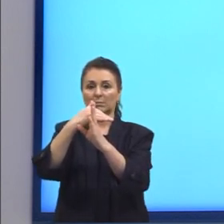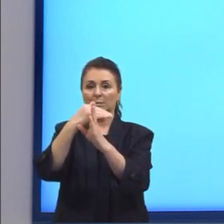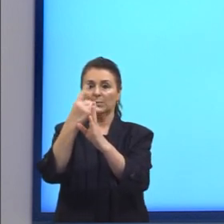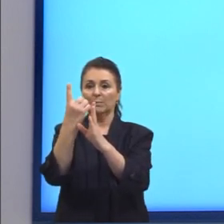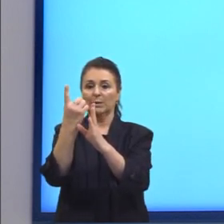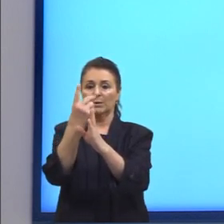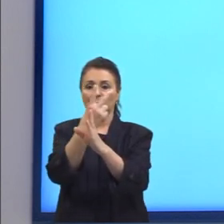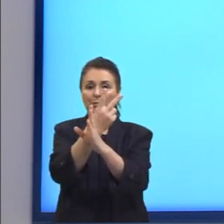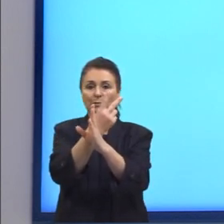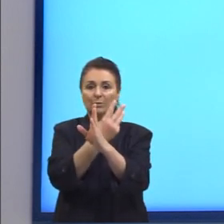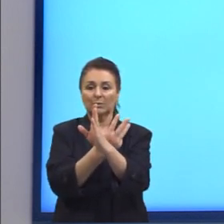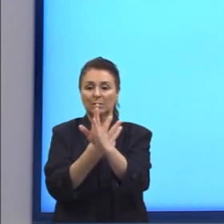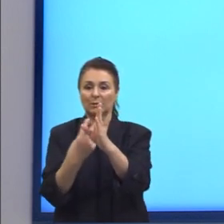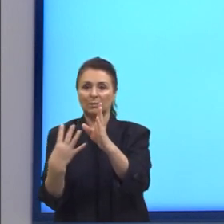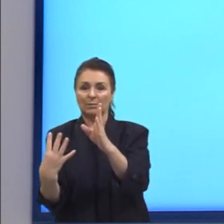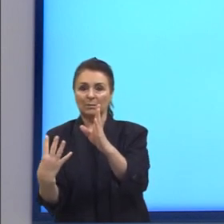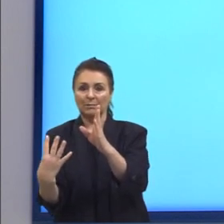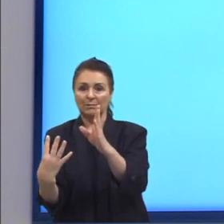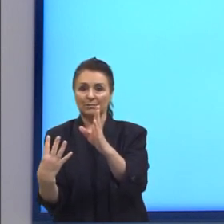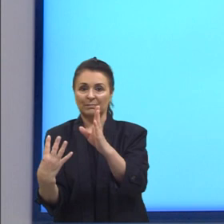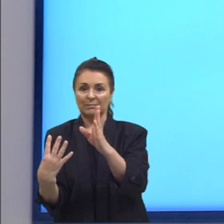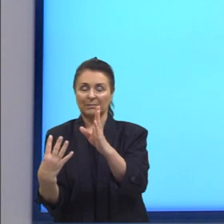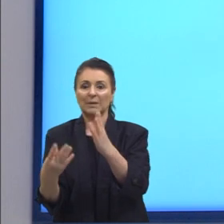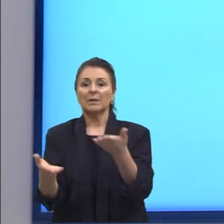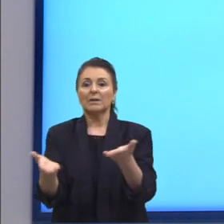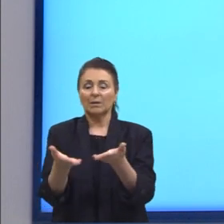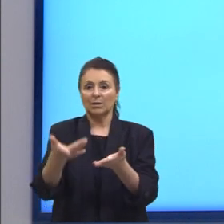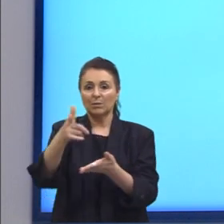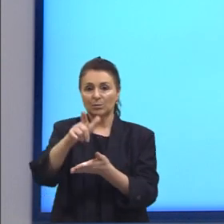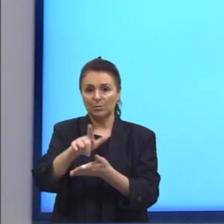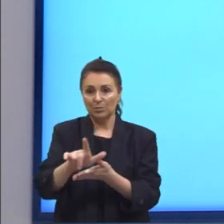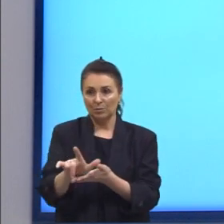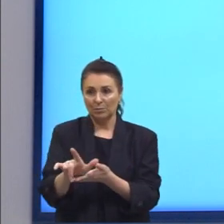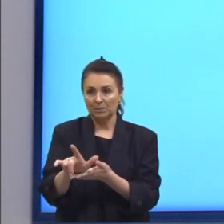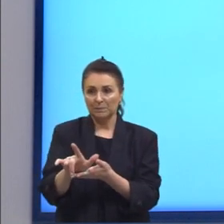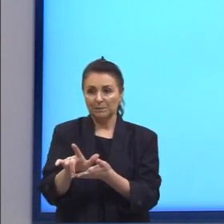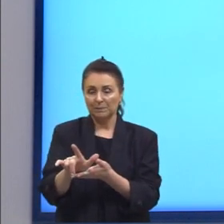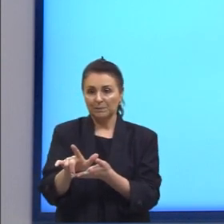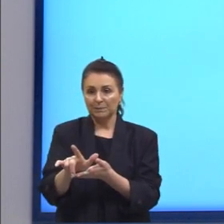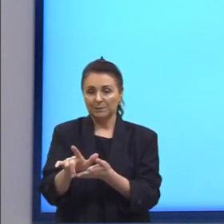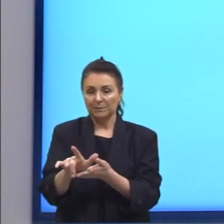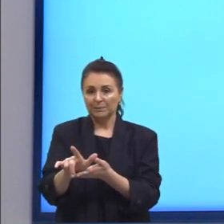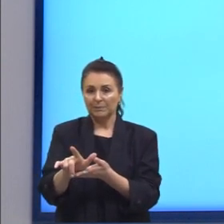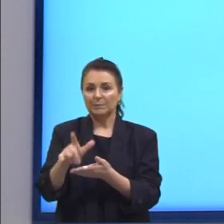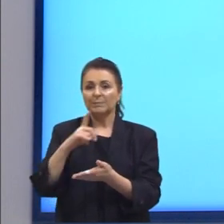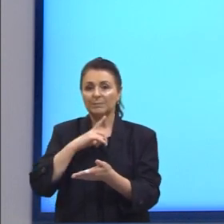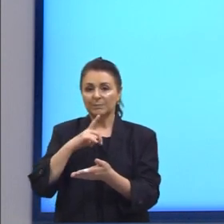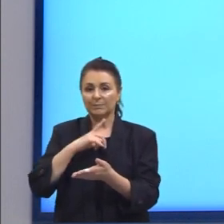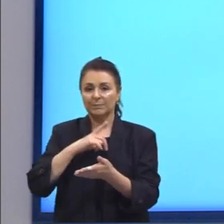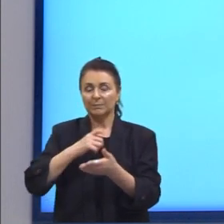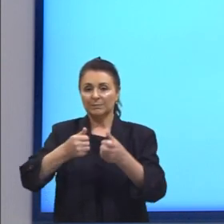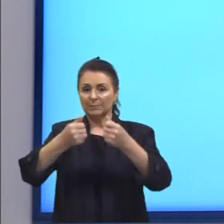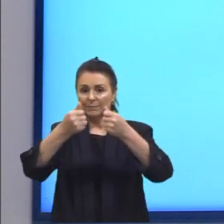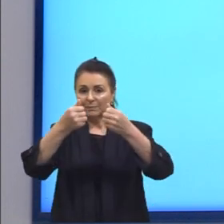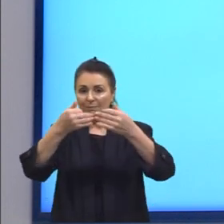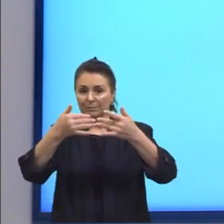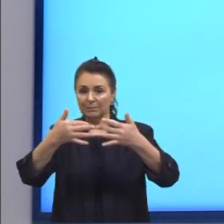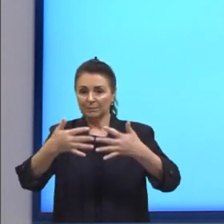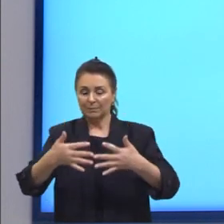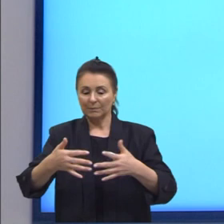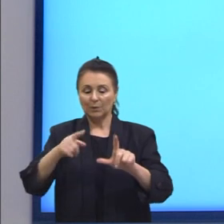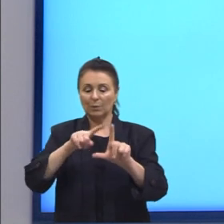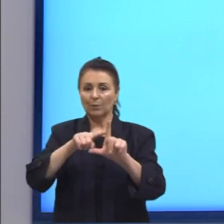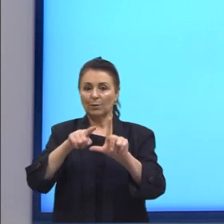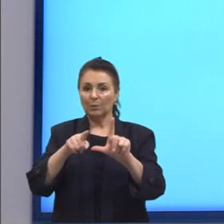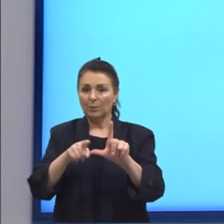terceiro e quarto quadrantes. E aqui nós podemos, então, definir justamente determinado ângulo